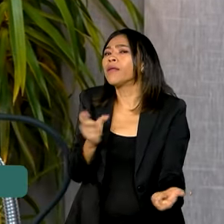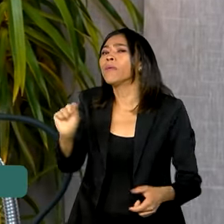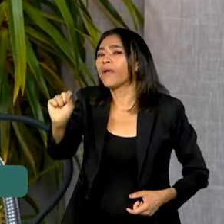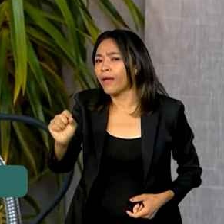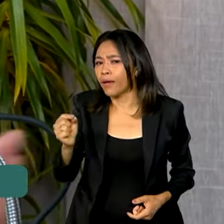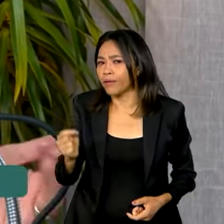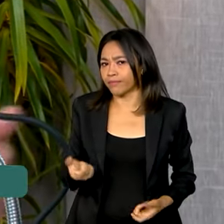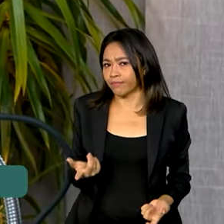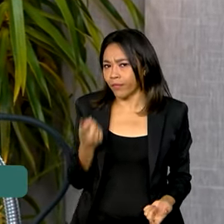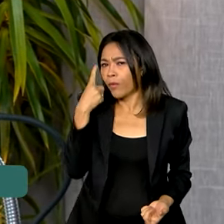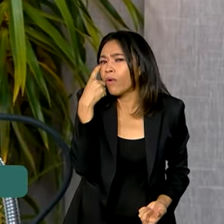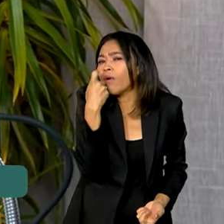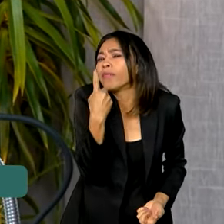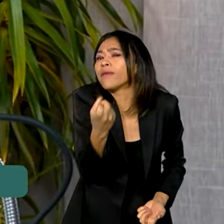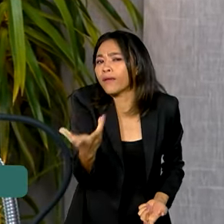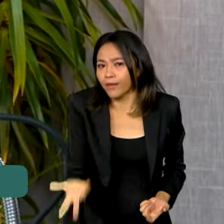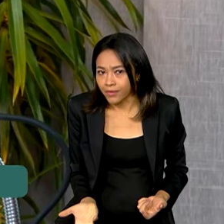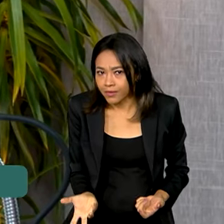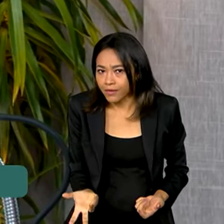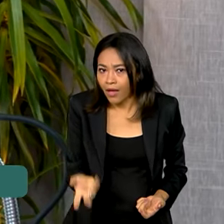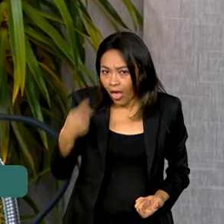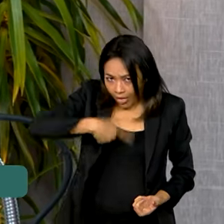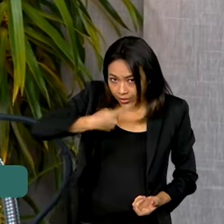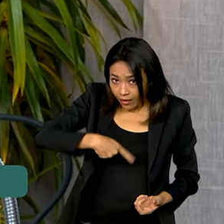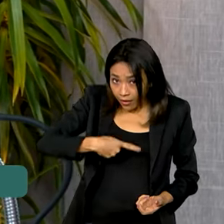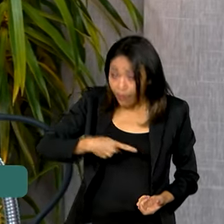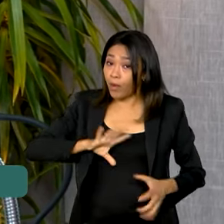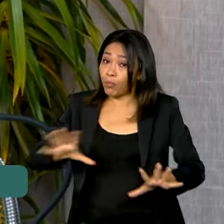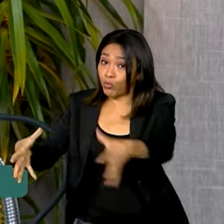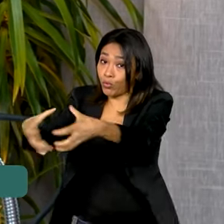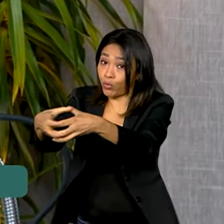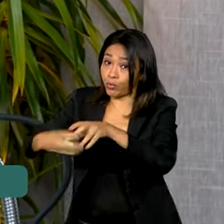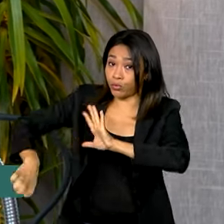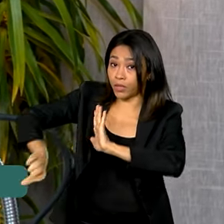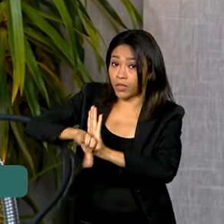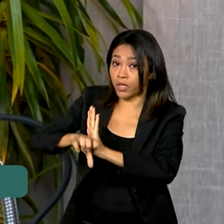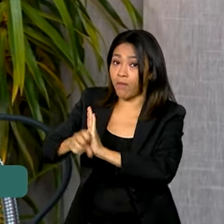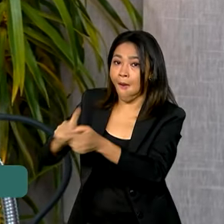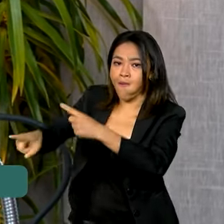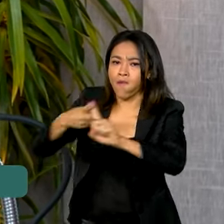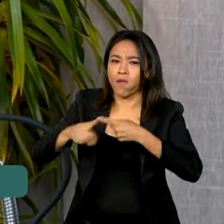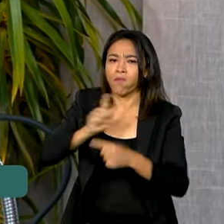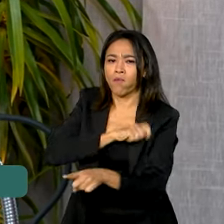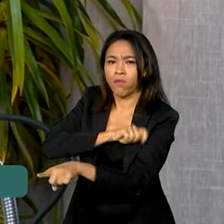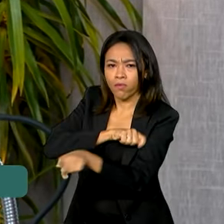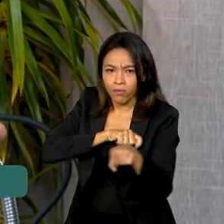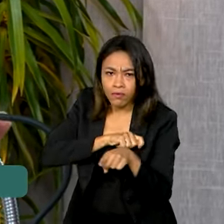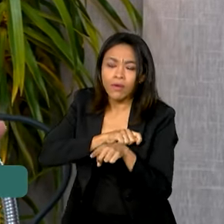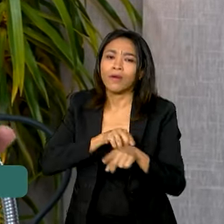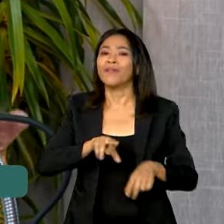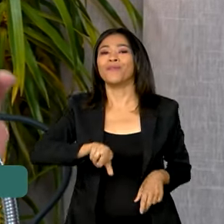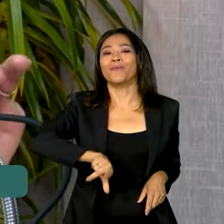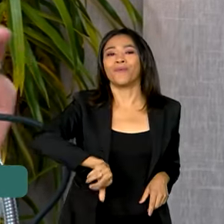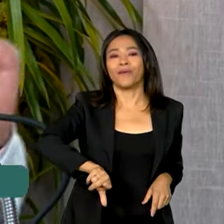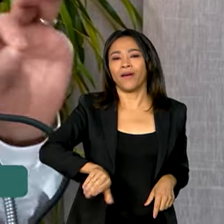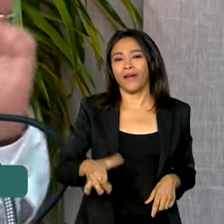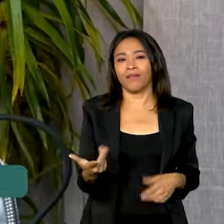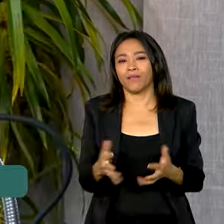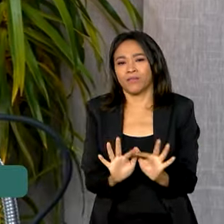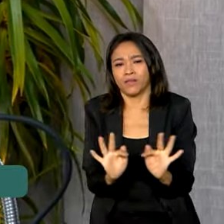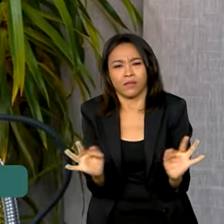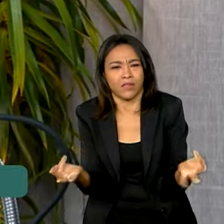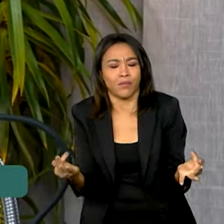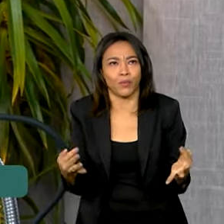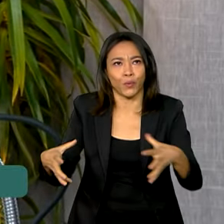Ele compra para ele ou ele compra para vender para clima organizado? E nós temos que levar em conta que o clima organizado hoje não é uma coisinha pequena do